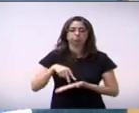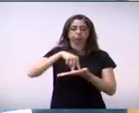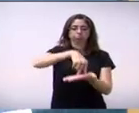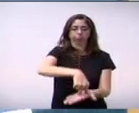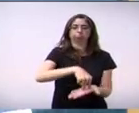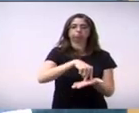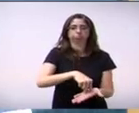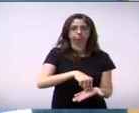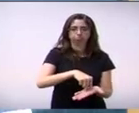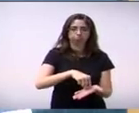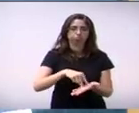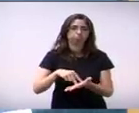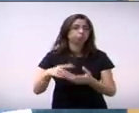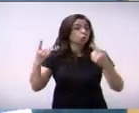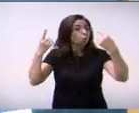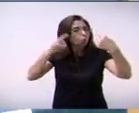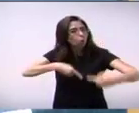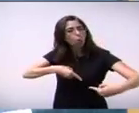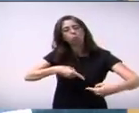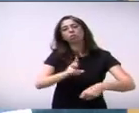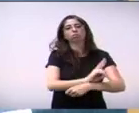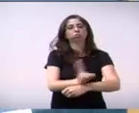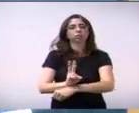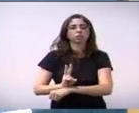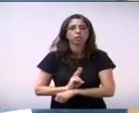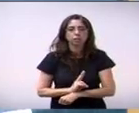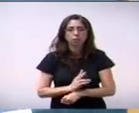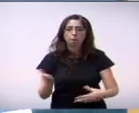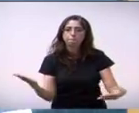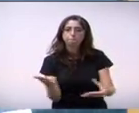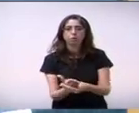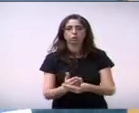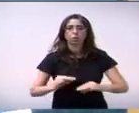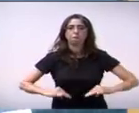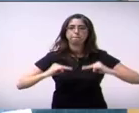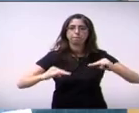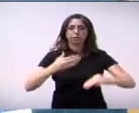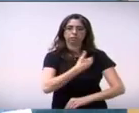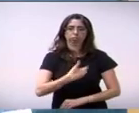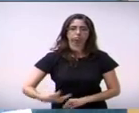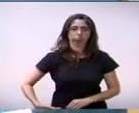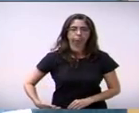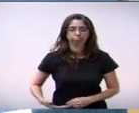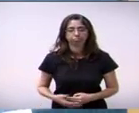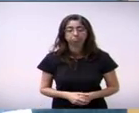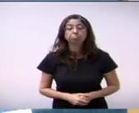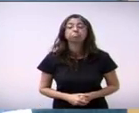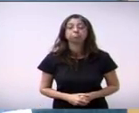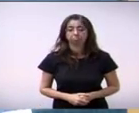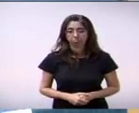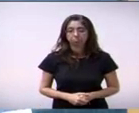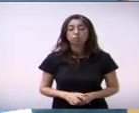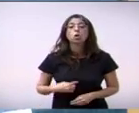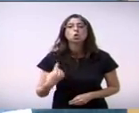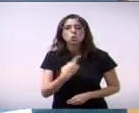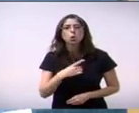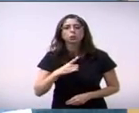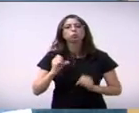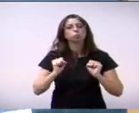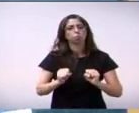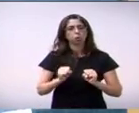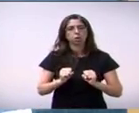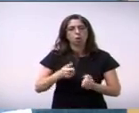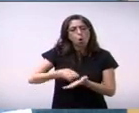fiscalizar e colocar na promotoria que o poder judiciário tem esse poder coercitivo de punir.